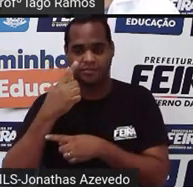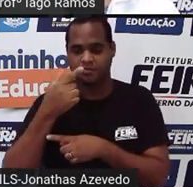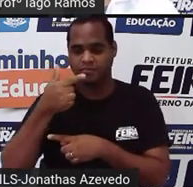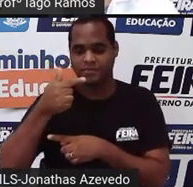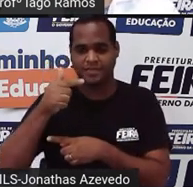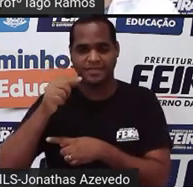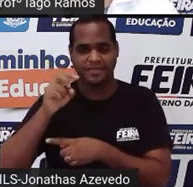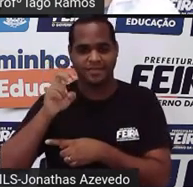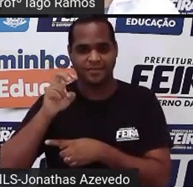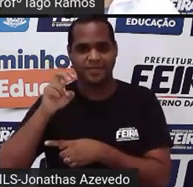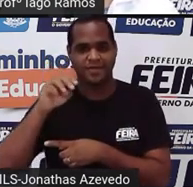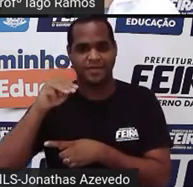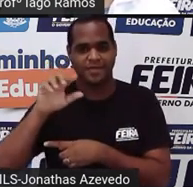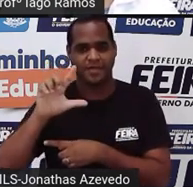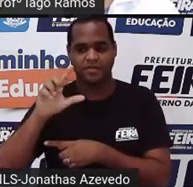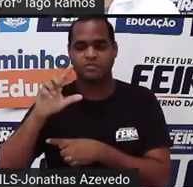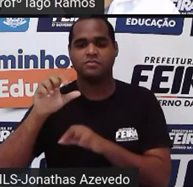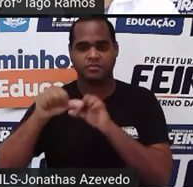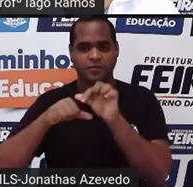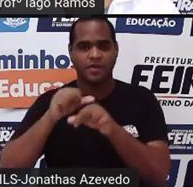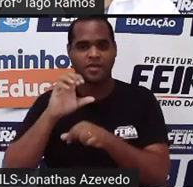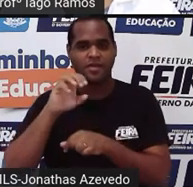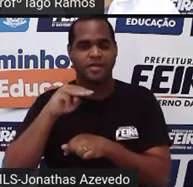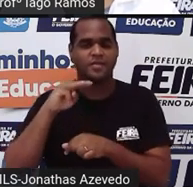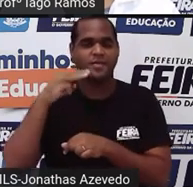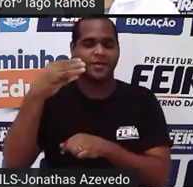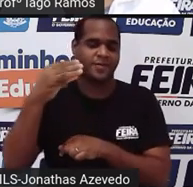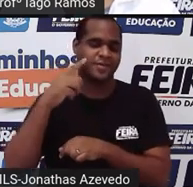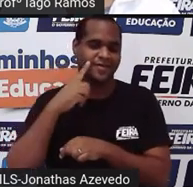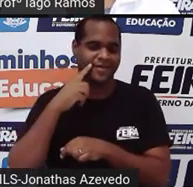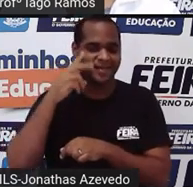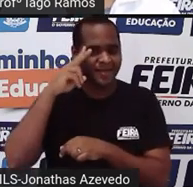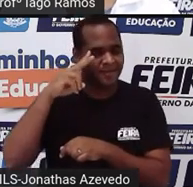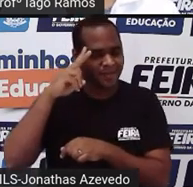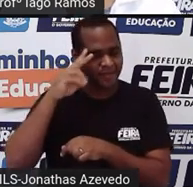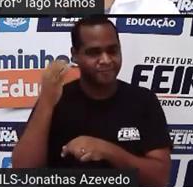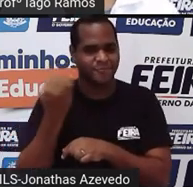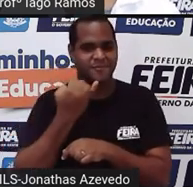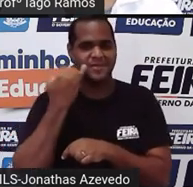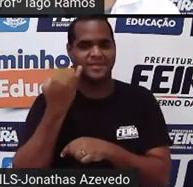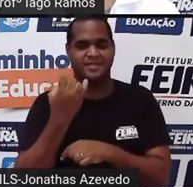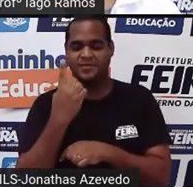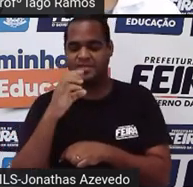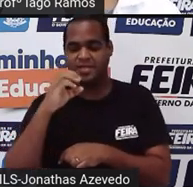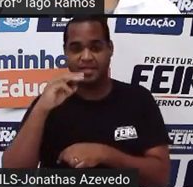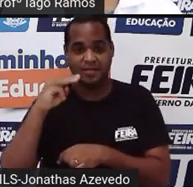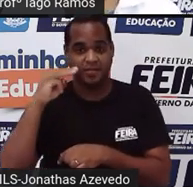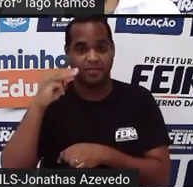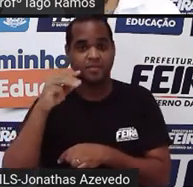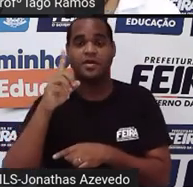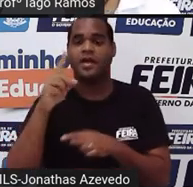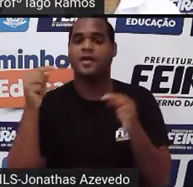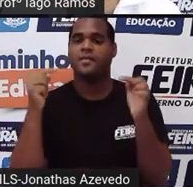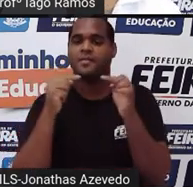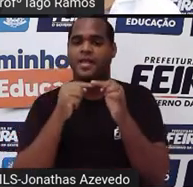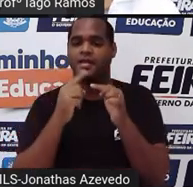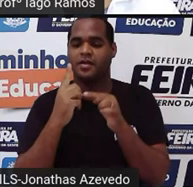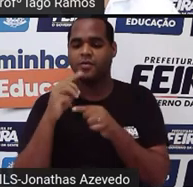em centímetro cúbico. A gente precisa lembrar do seguinte, que 1 centímetro cúbico